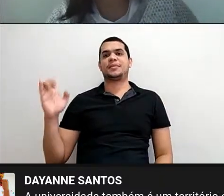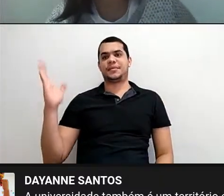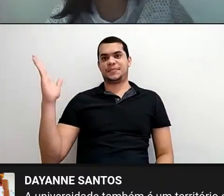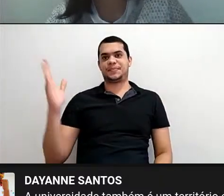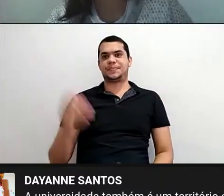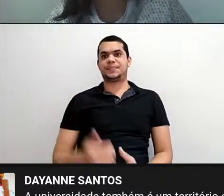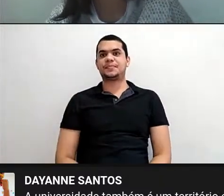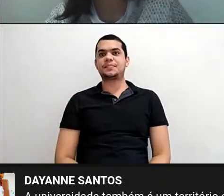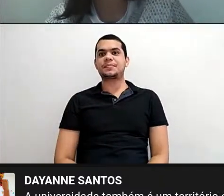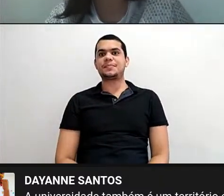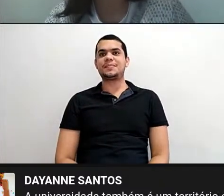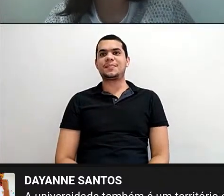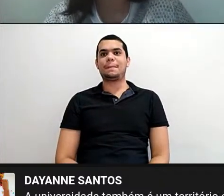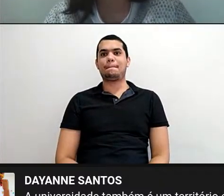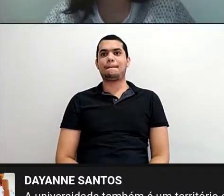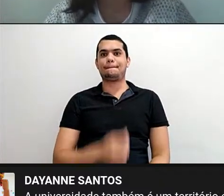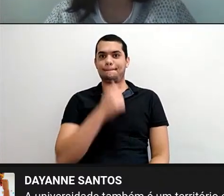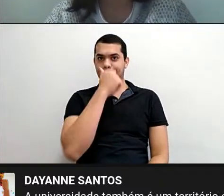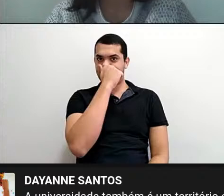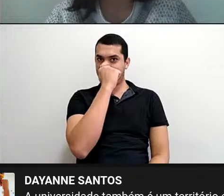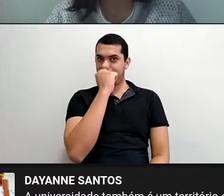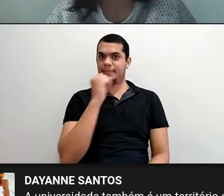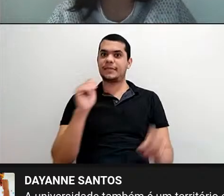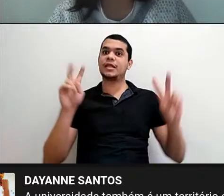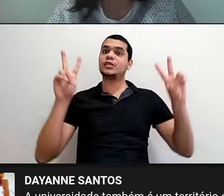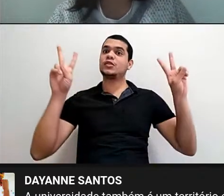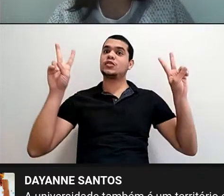Oi? Sobre a disputa.